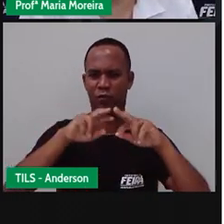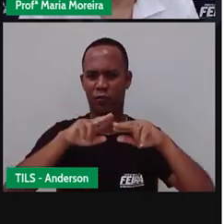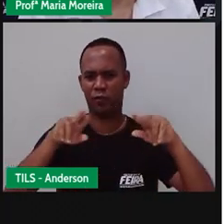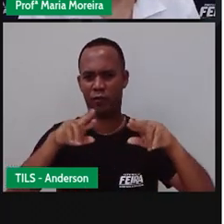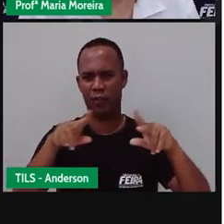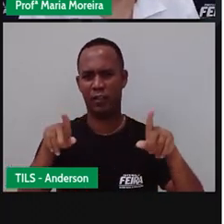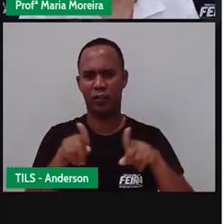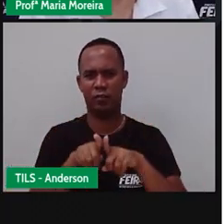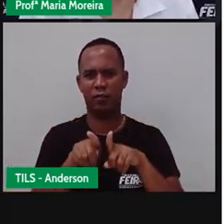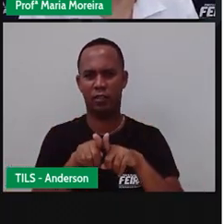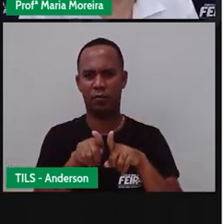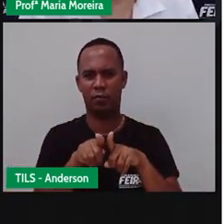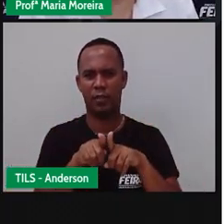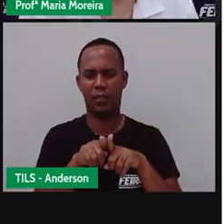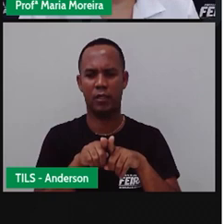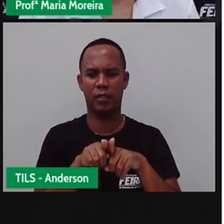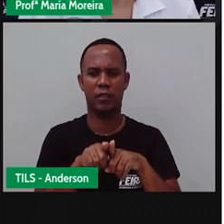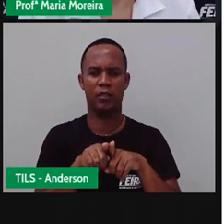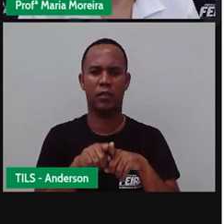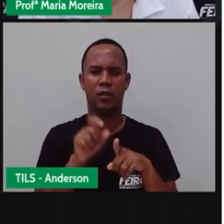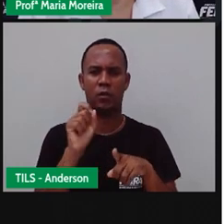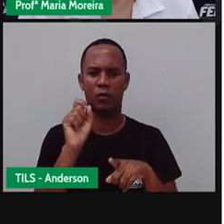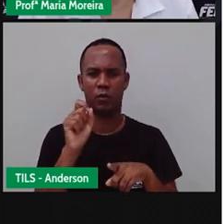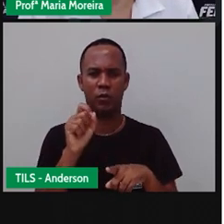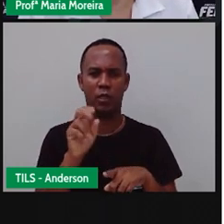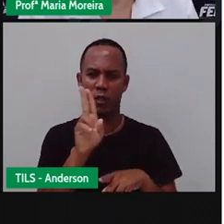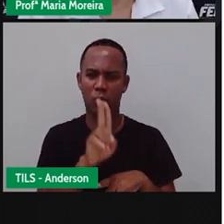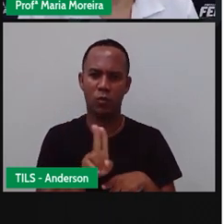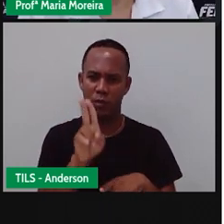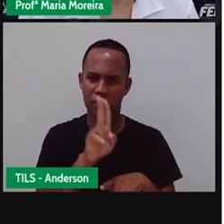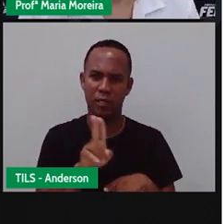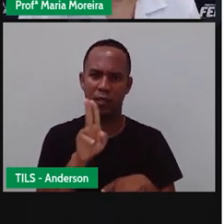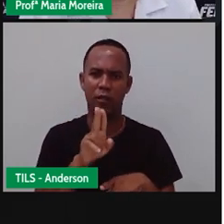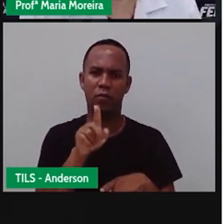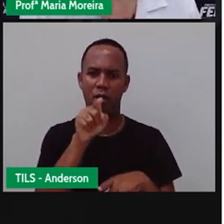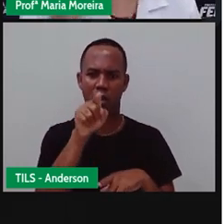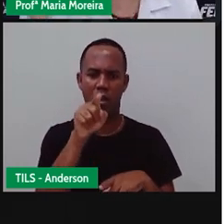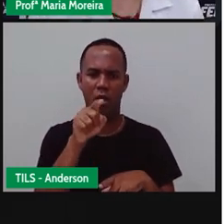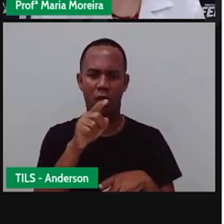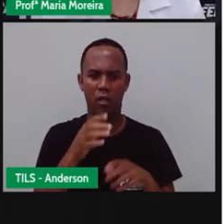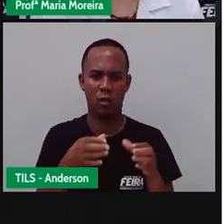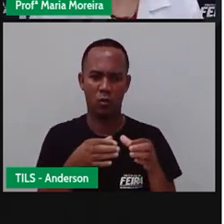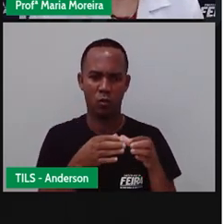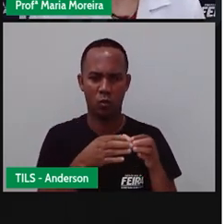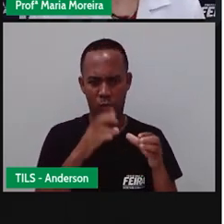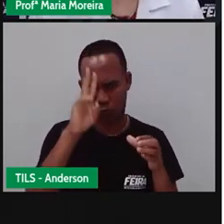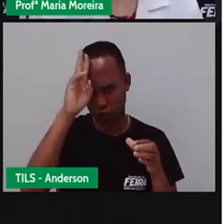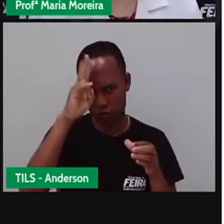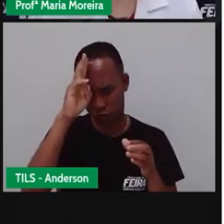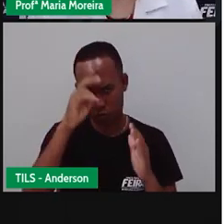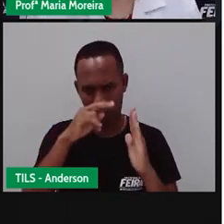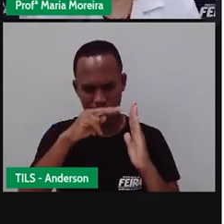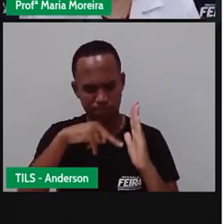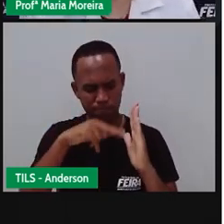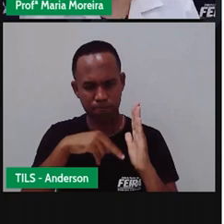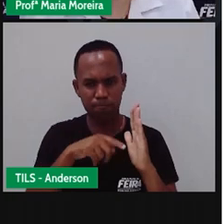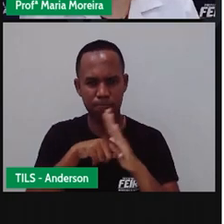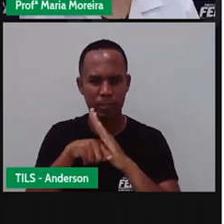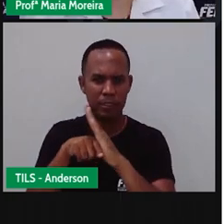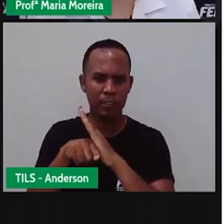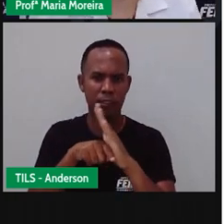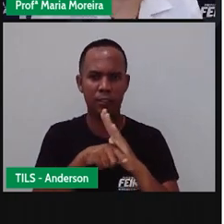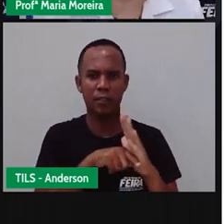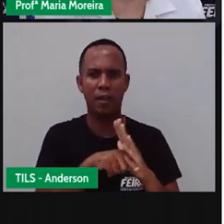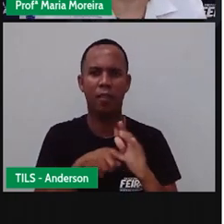orais também são úteis para o historiador. Tudo isso aí. Fontes